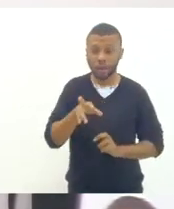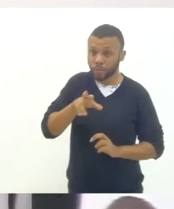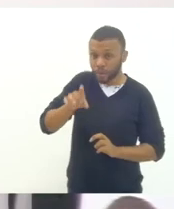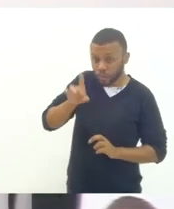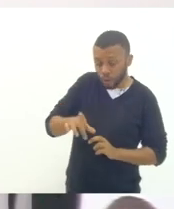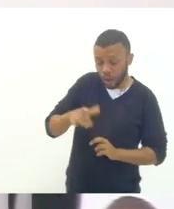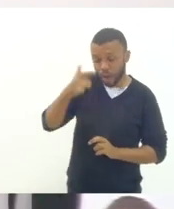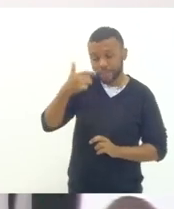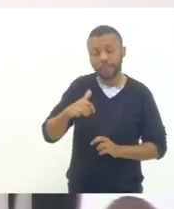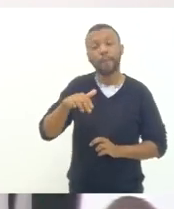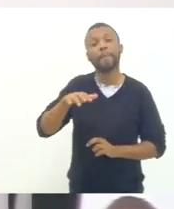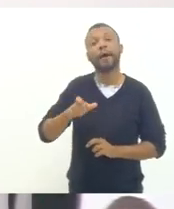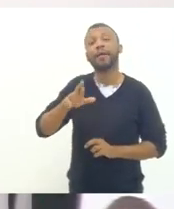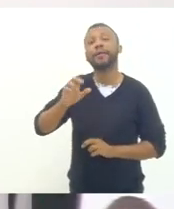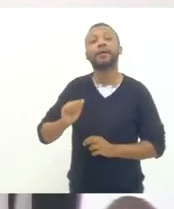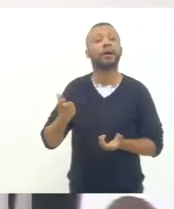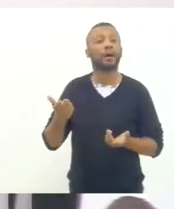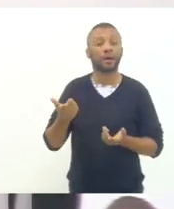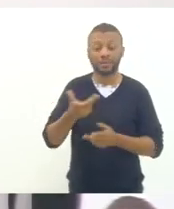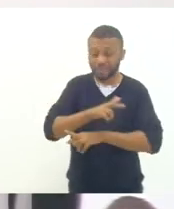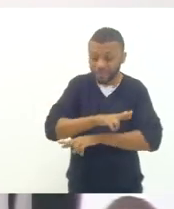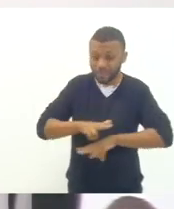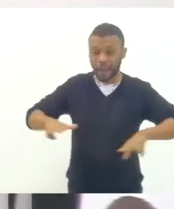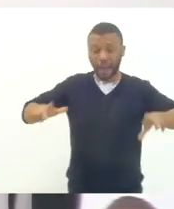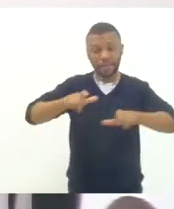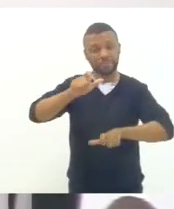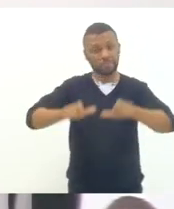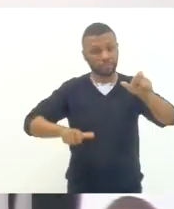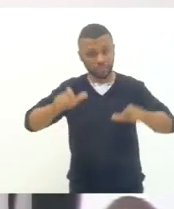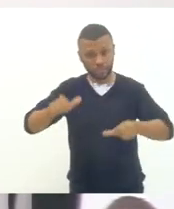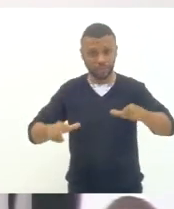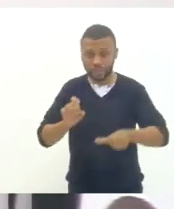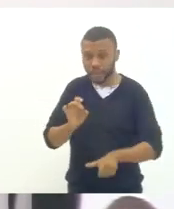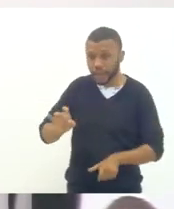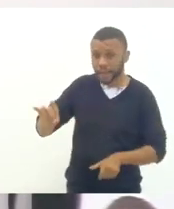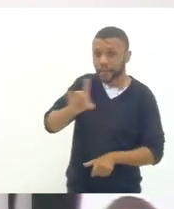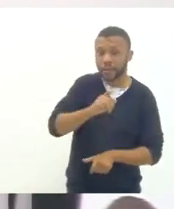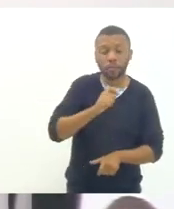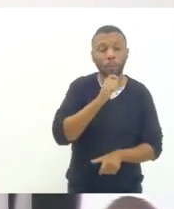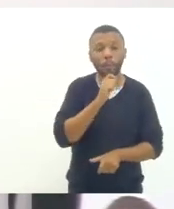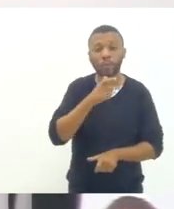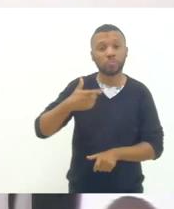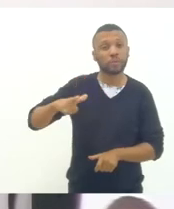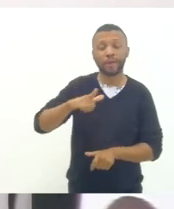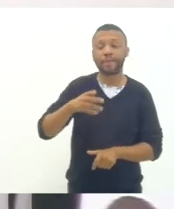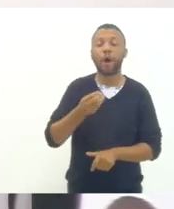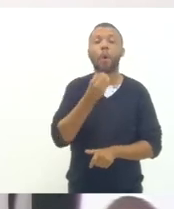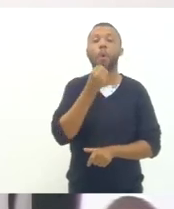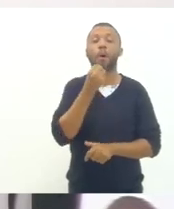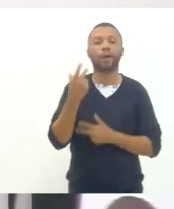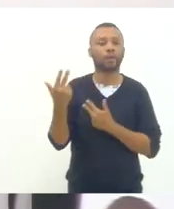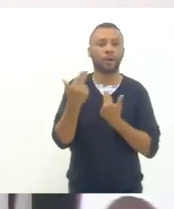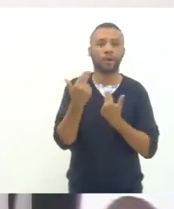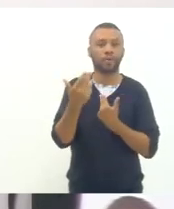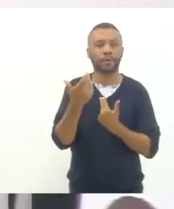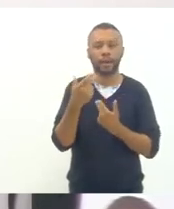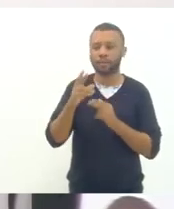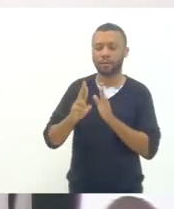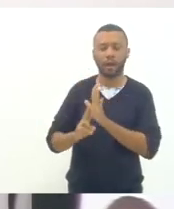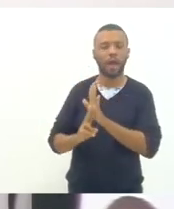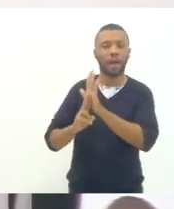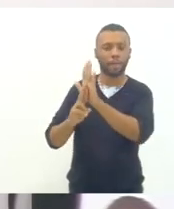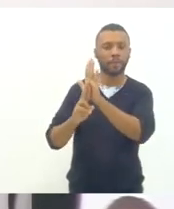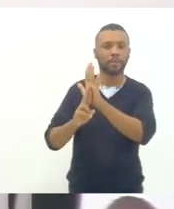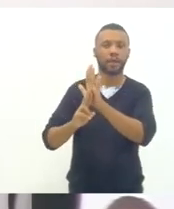a estudante sou as Marias pois de cada um que não teve a mesma oportunidade quero ser representante